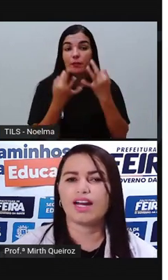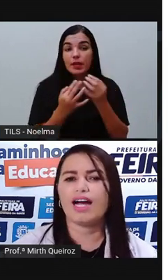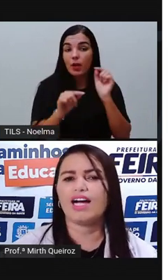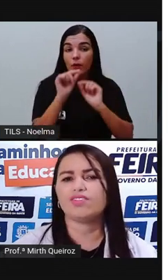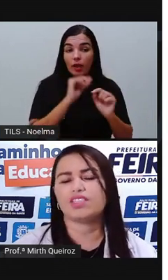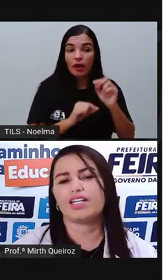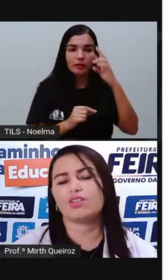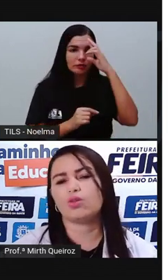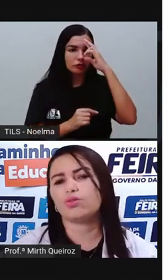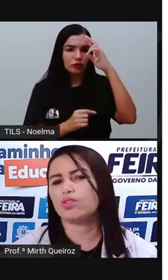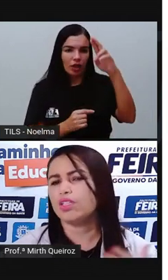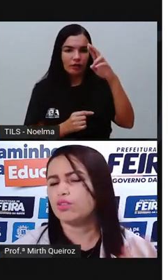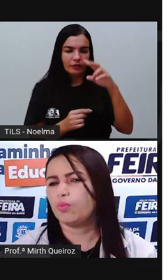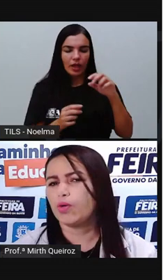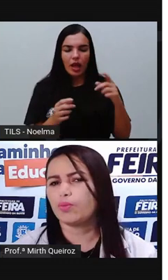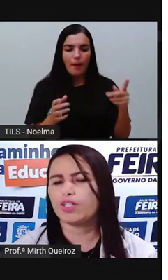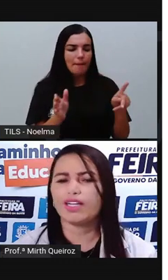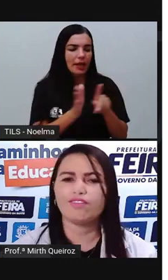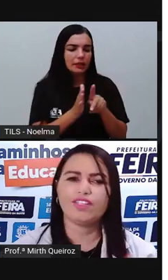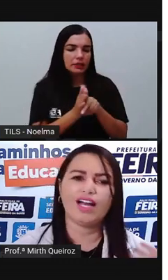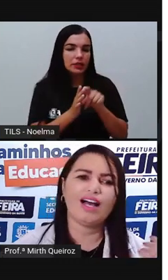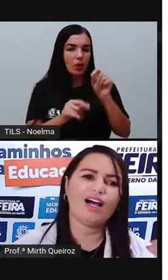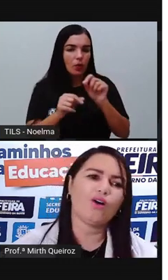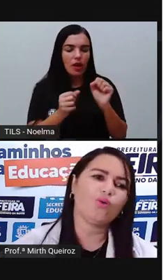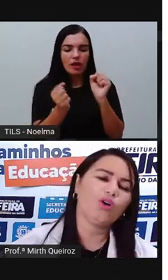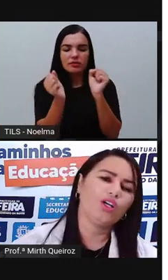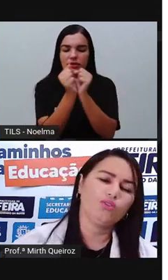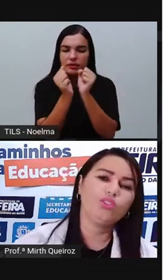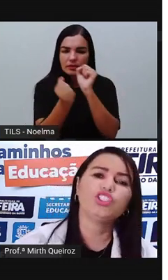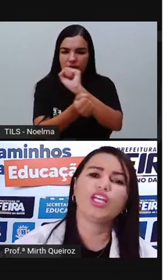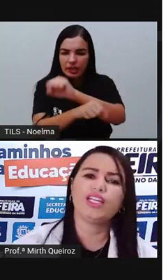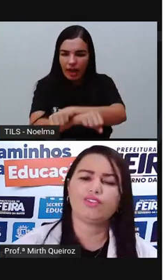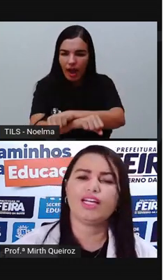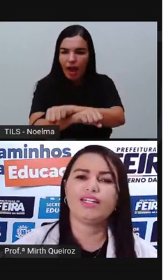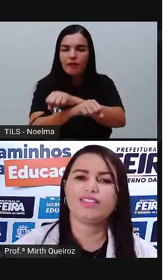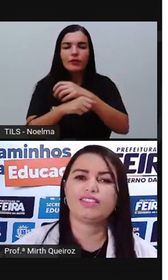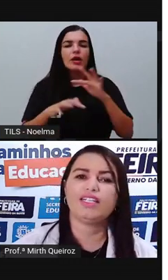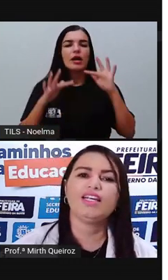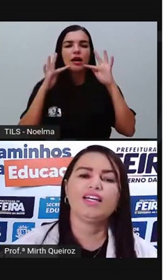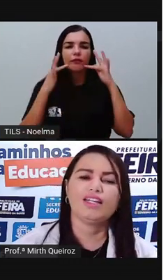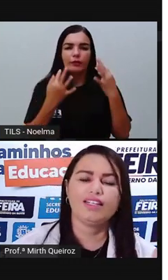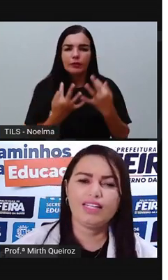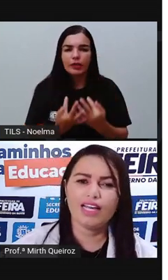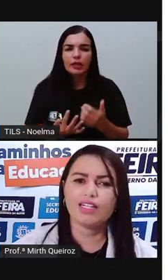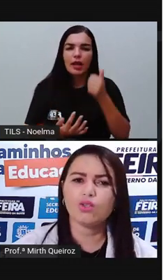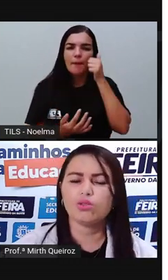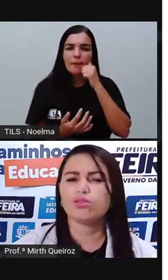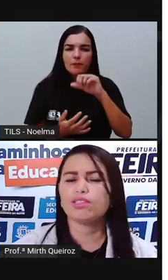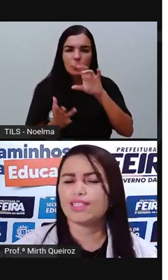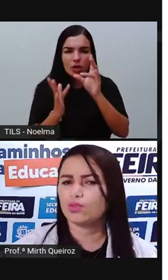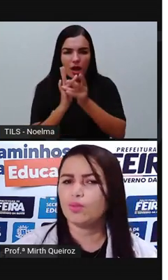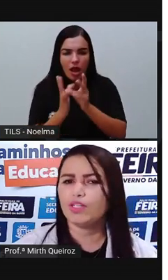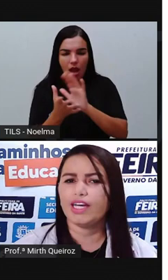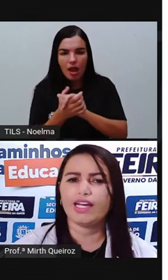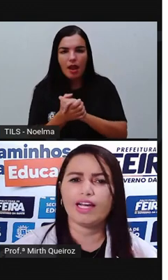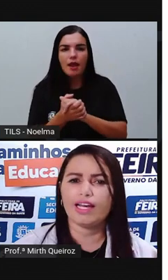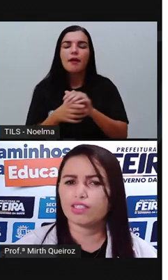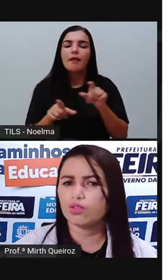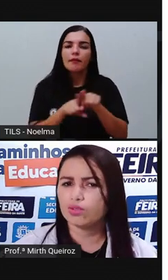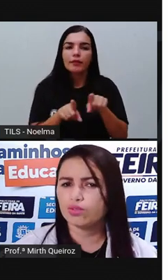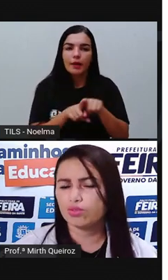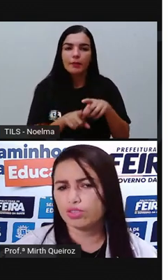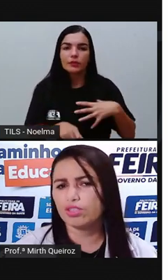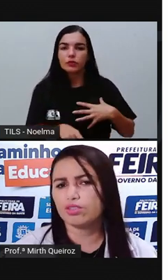dono dos escravos, era dono do próprio canavial, do engenho, né? Em si. E era dono da sua mulher,